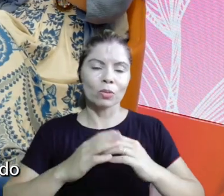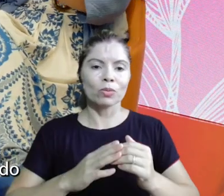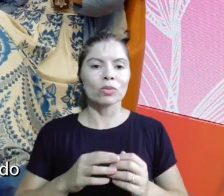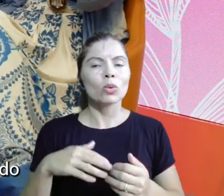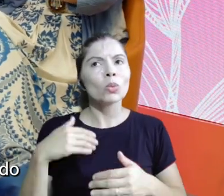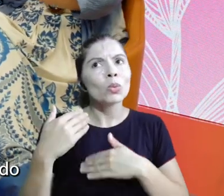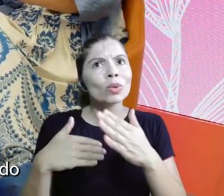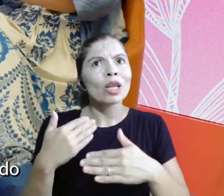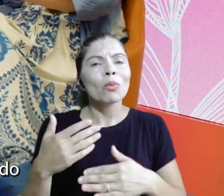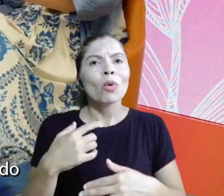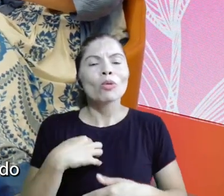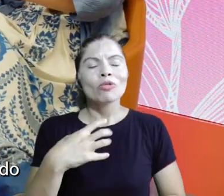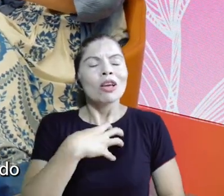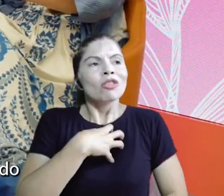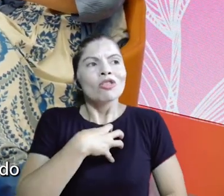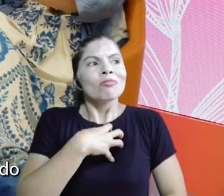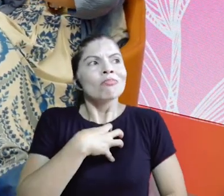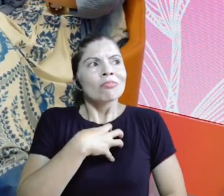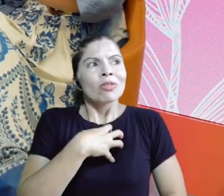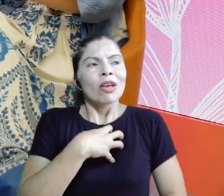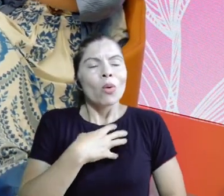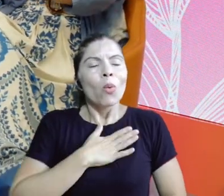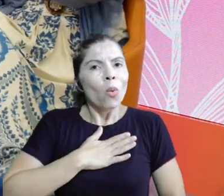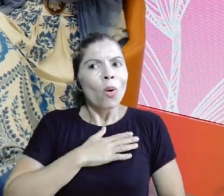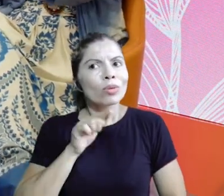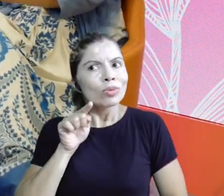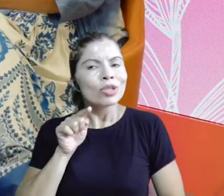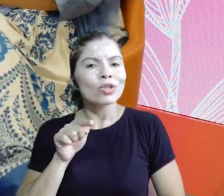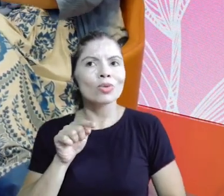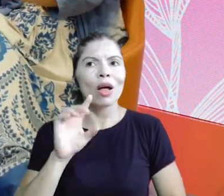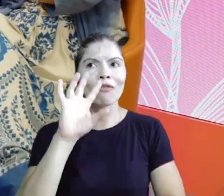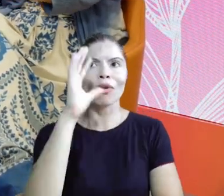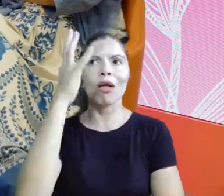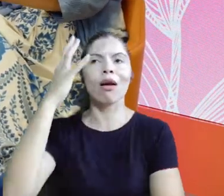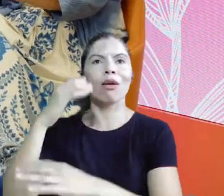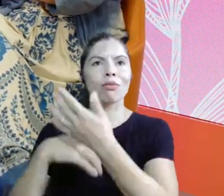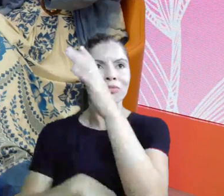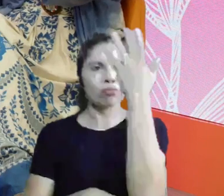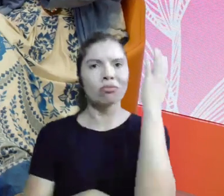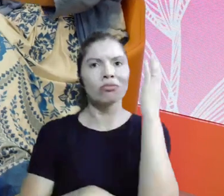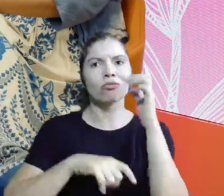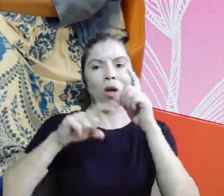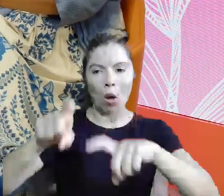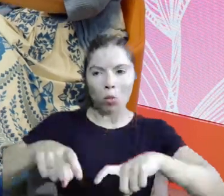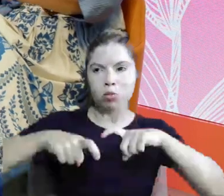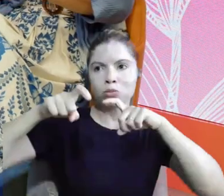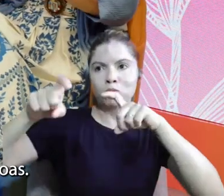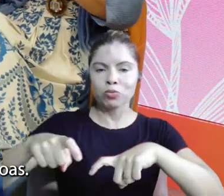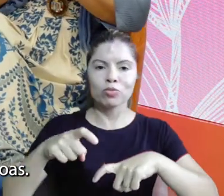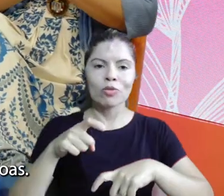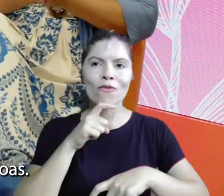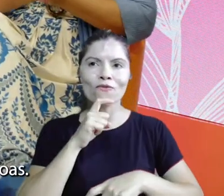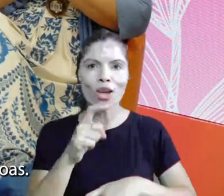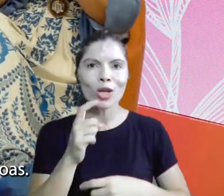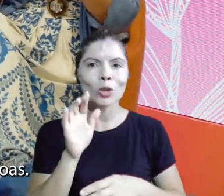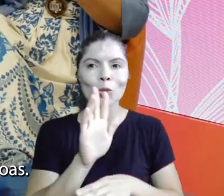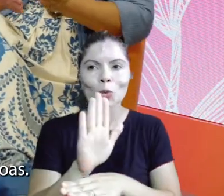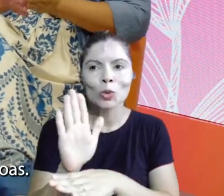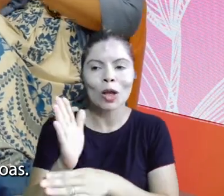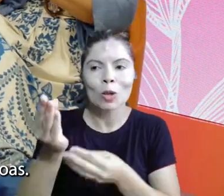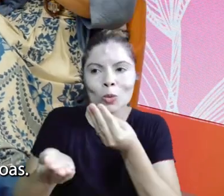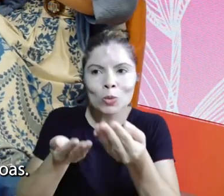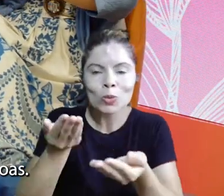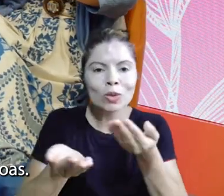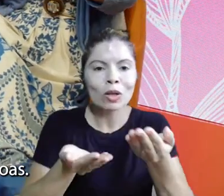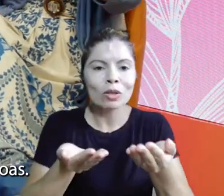começou a fazer muito mais sentido eu estar ali na floresta cuidando da roça do que em quatro